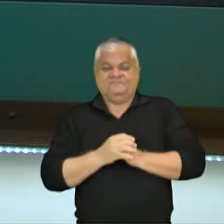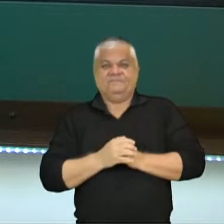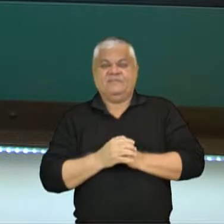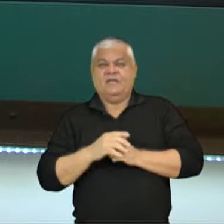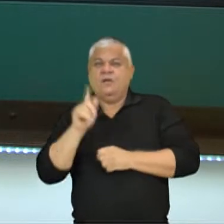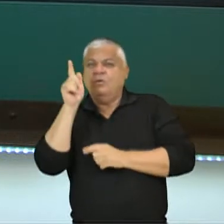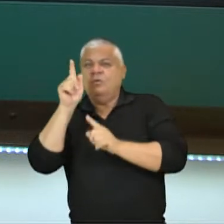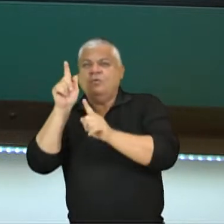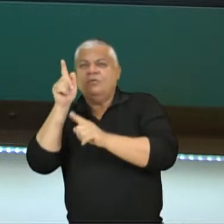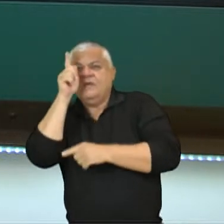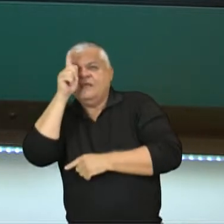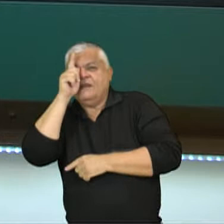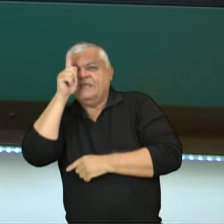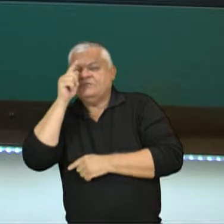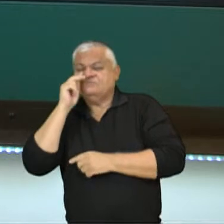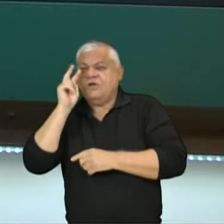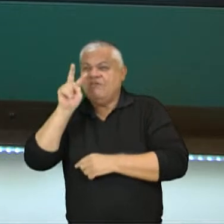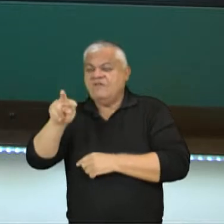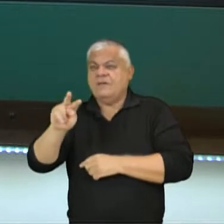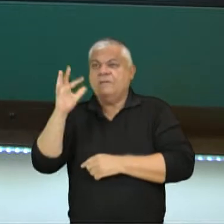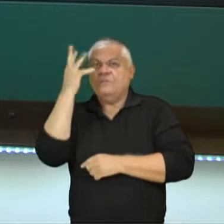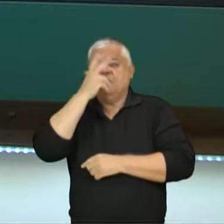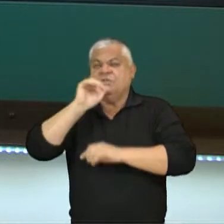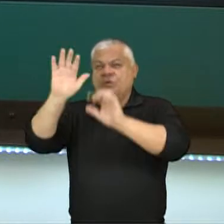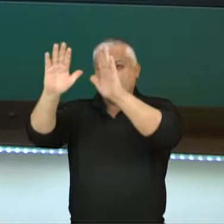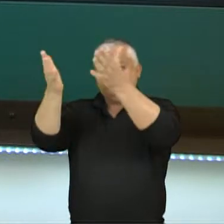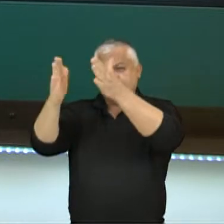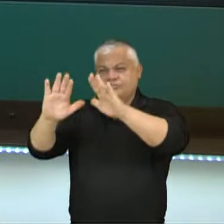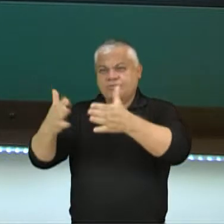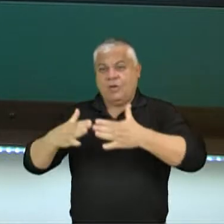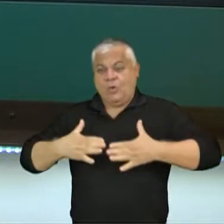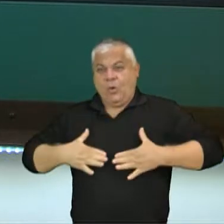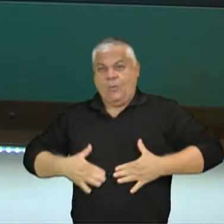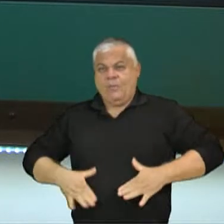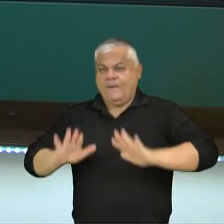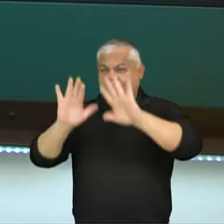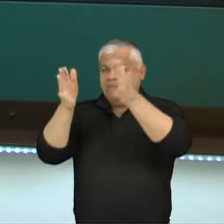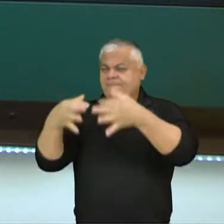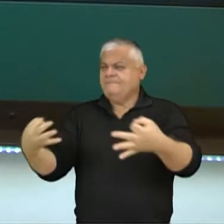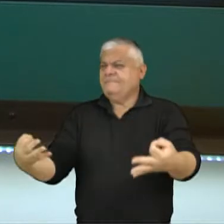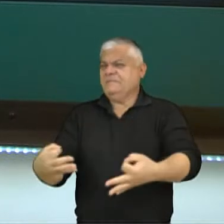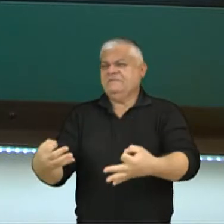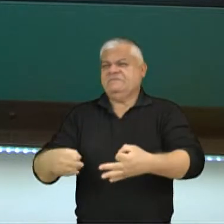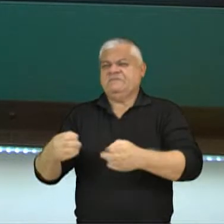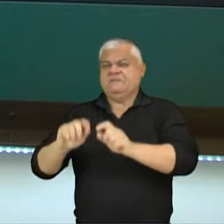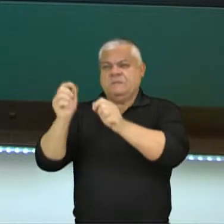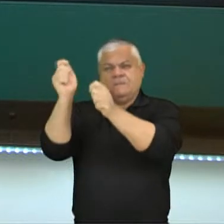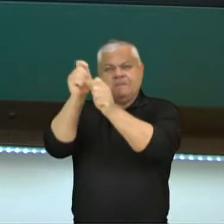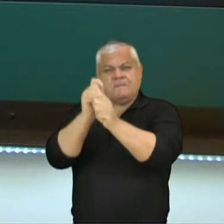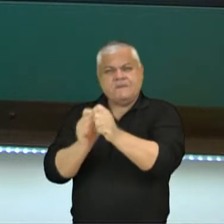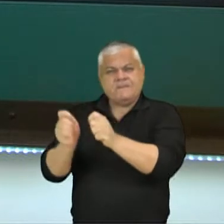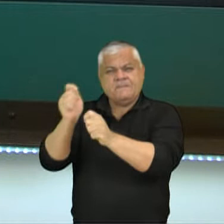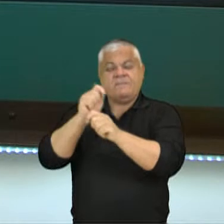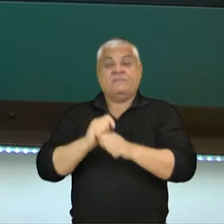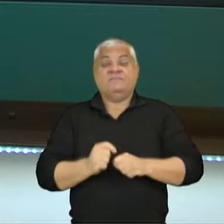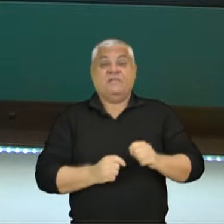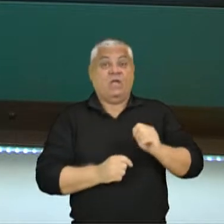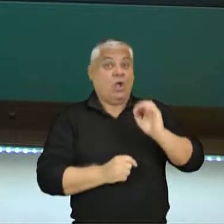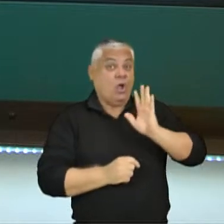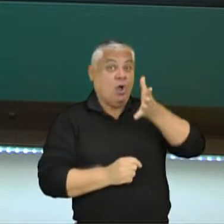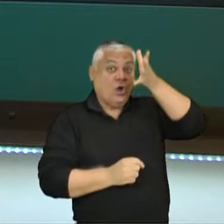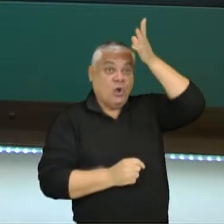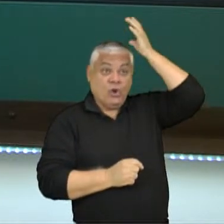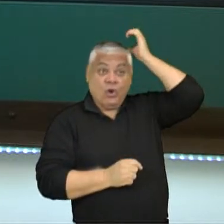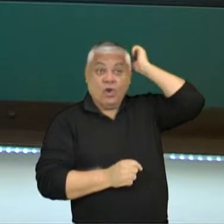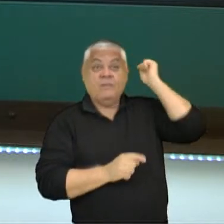se admirava daquilo que é belo. O corpo, por exemplo, o corpo humano, para o grego, era considerado uma máquina perfeita dada pelos deuses. Já para o pensamento romano, o